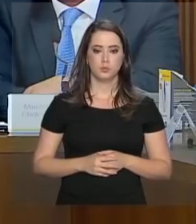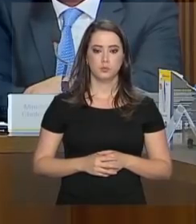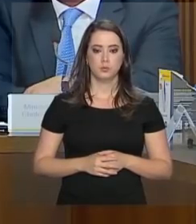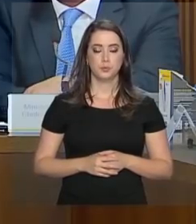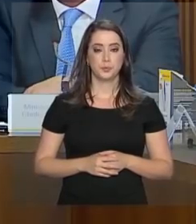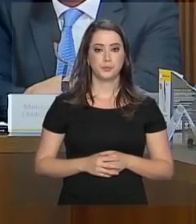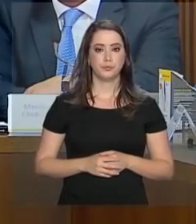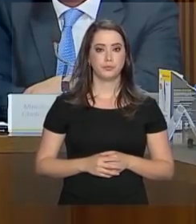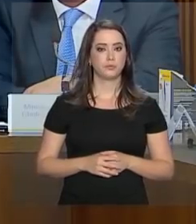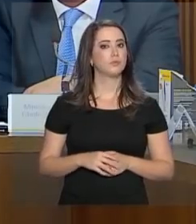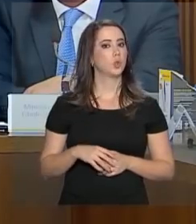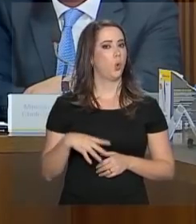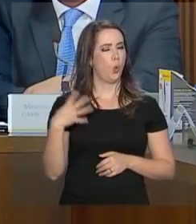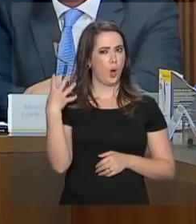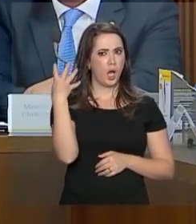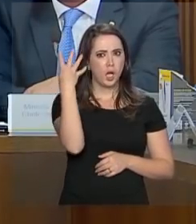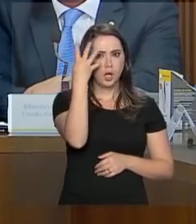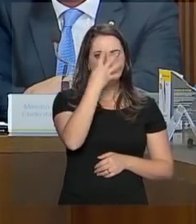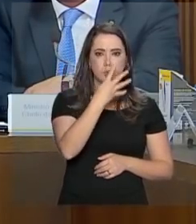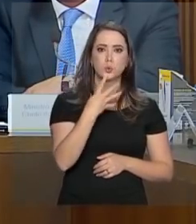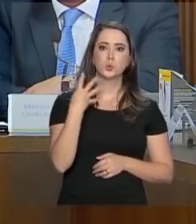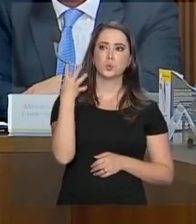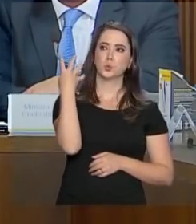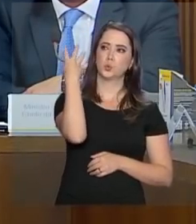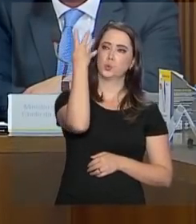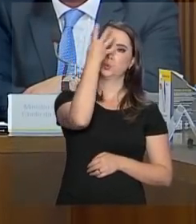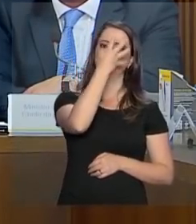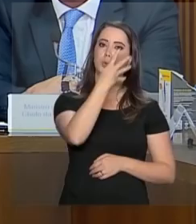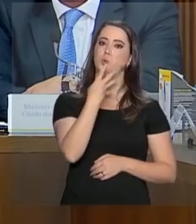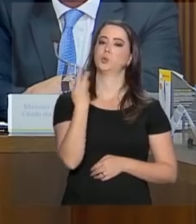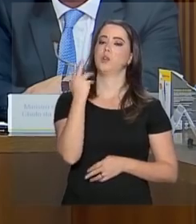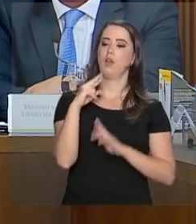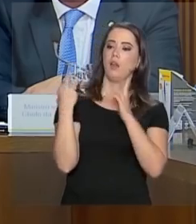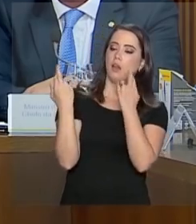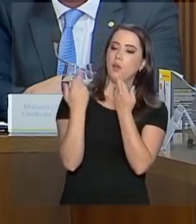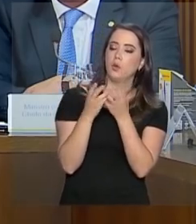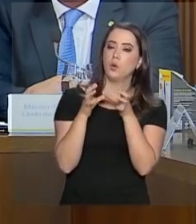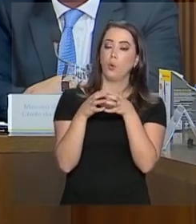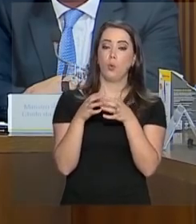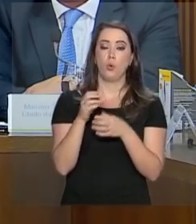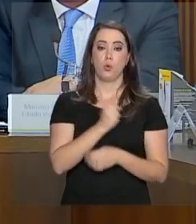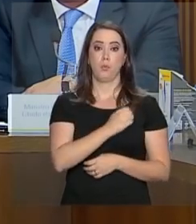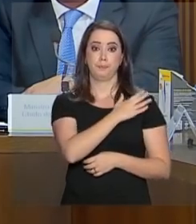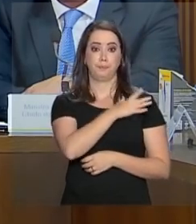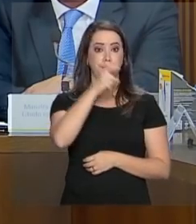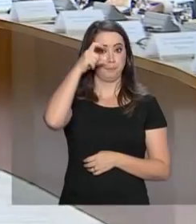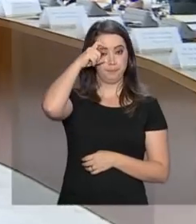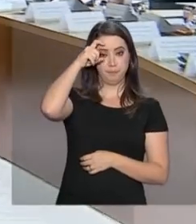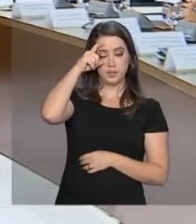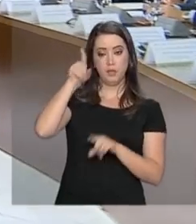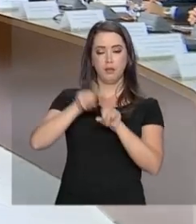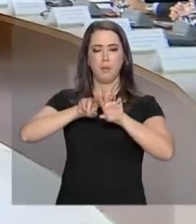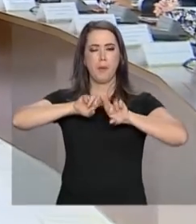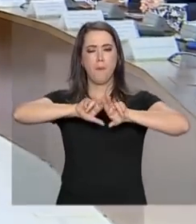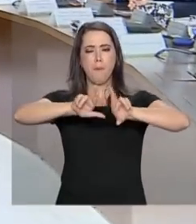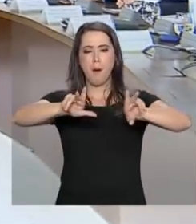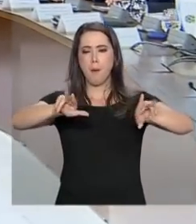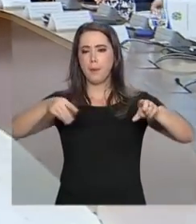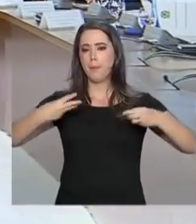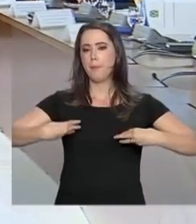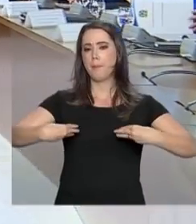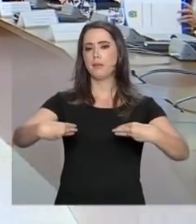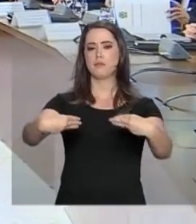Durante quase quatro horas, o presidente Jair Bolsonaro esteve reunido com o vice, general Hamilton Mourão, e os 22